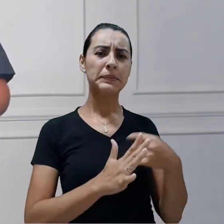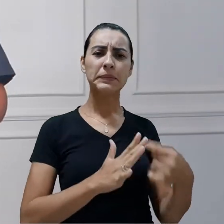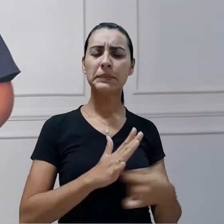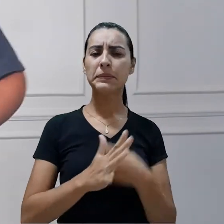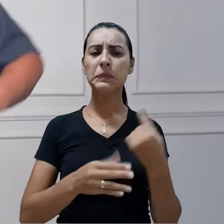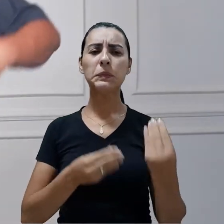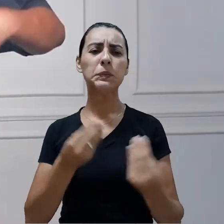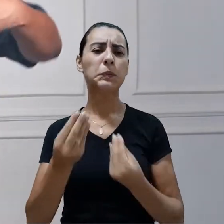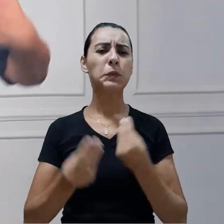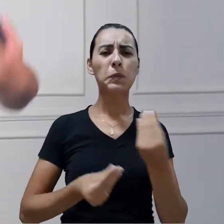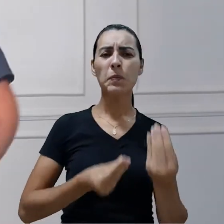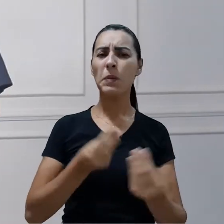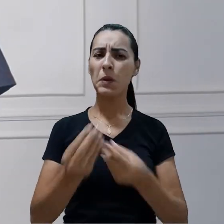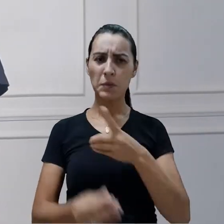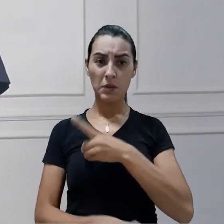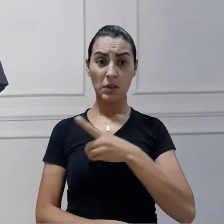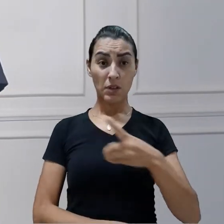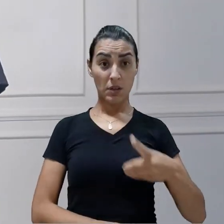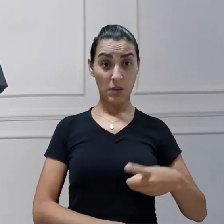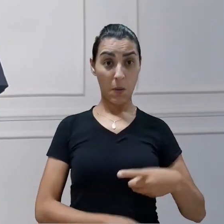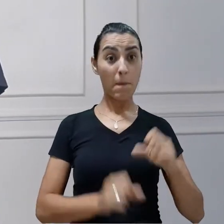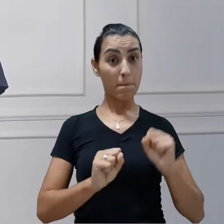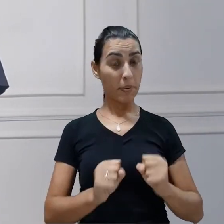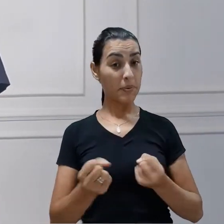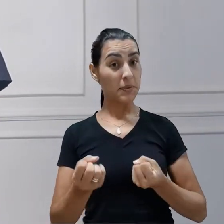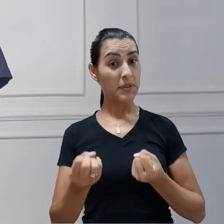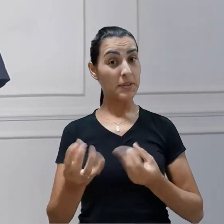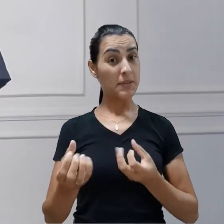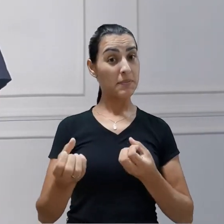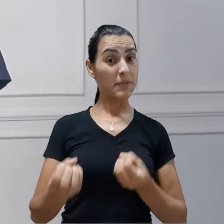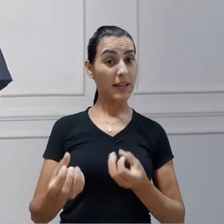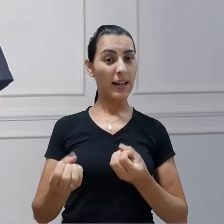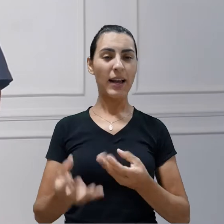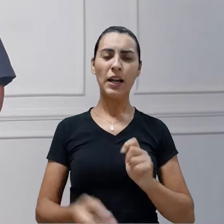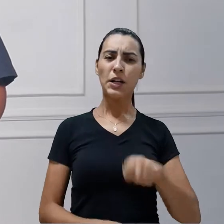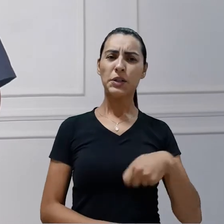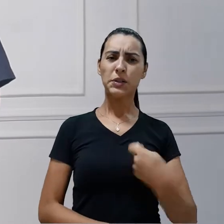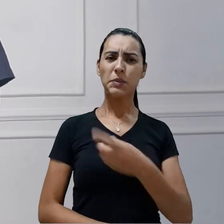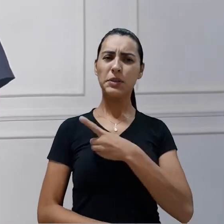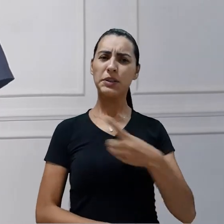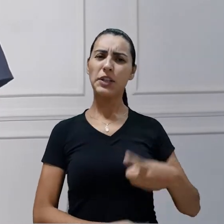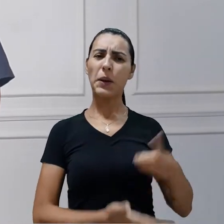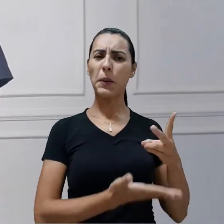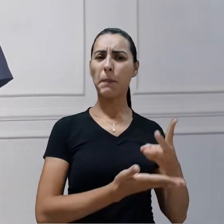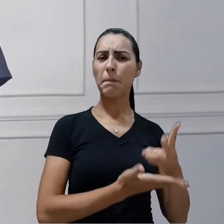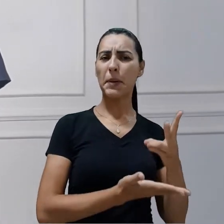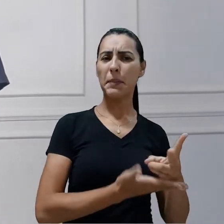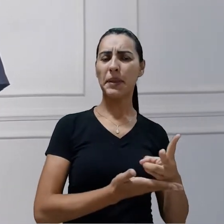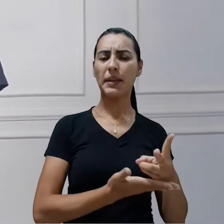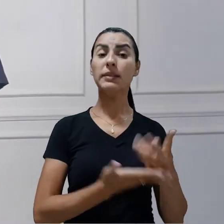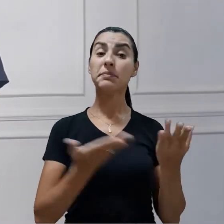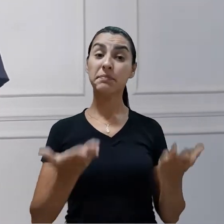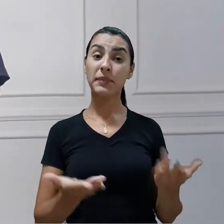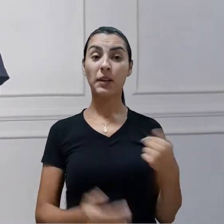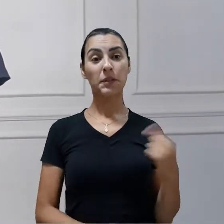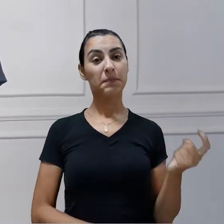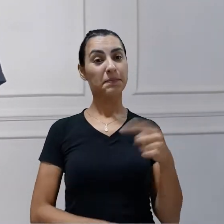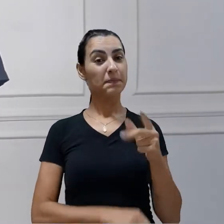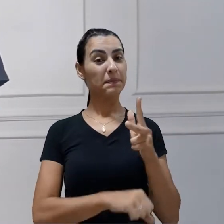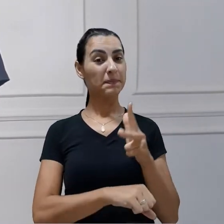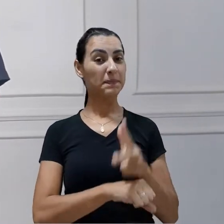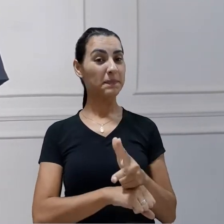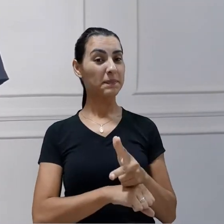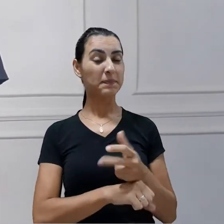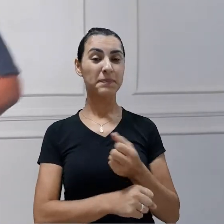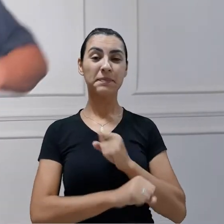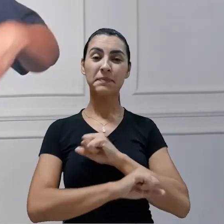sobre o diaconato, se eu pudesse falar um pouco mais sobre o diácono permanente. Então estou aqui neste vídeo para conversar um